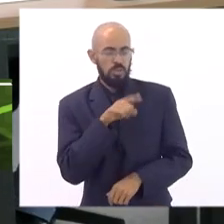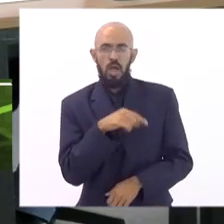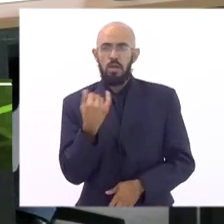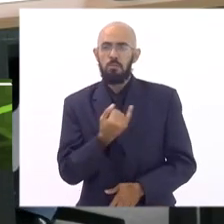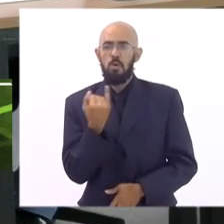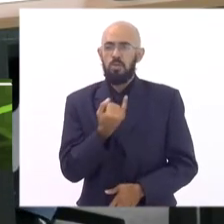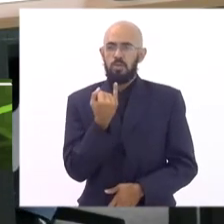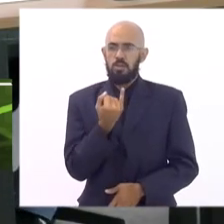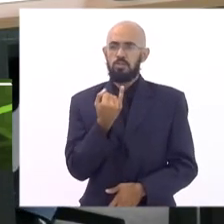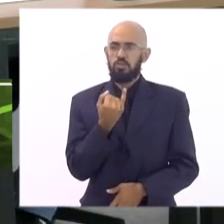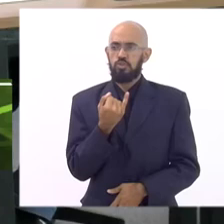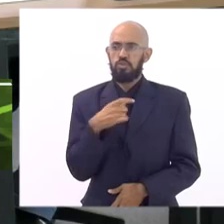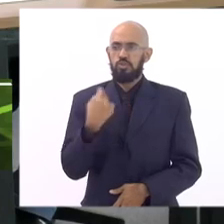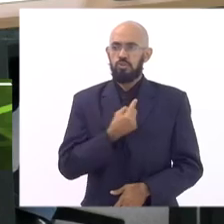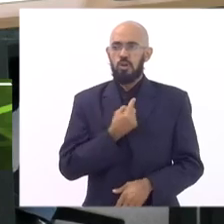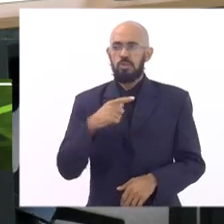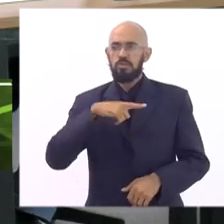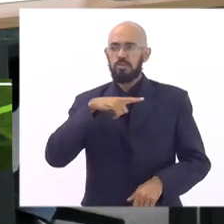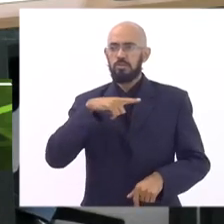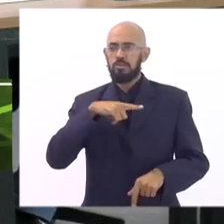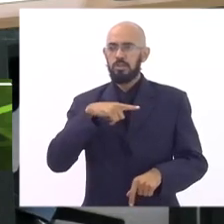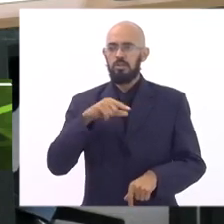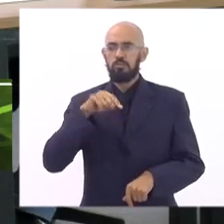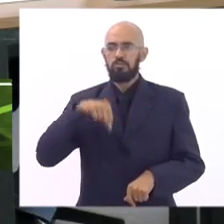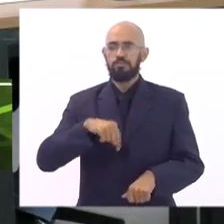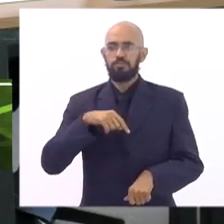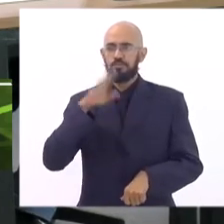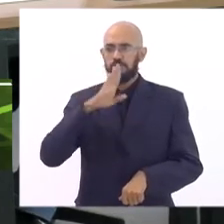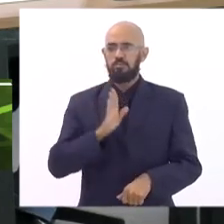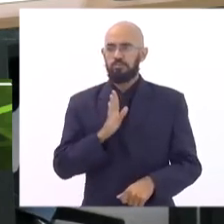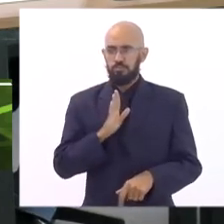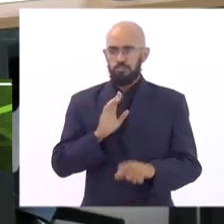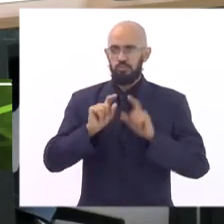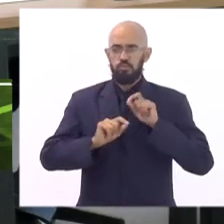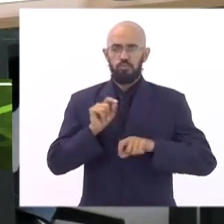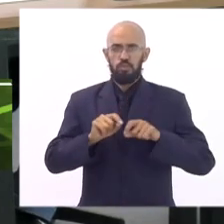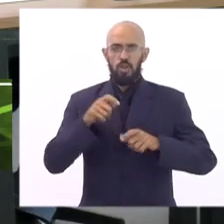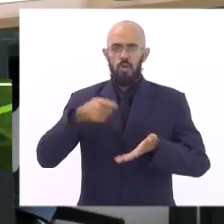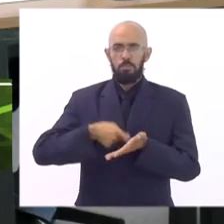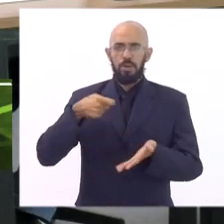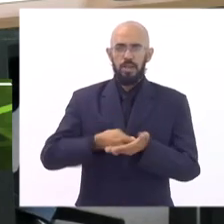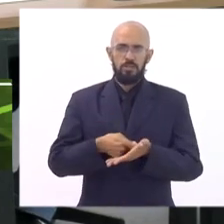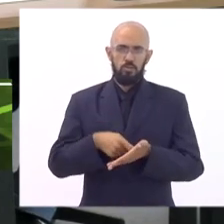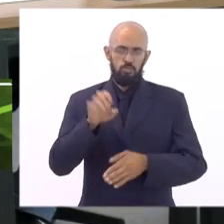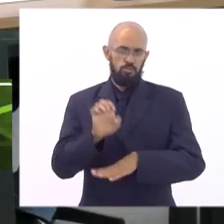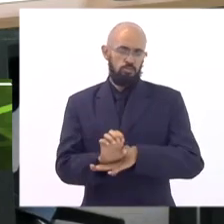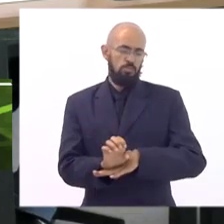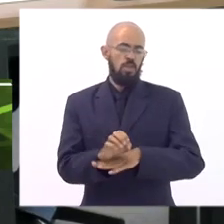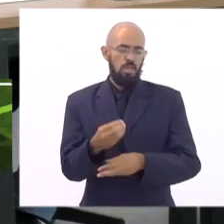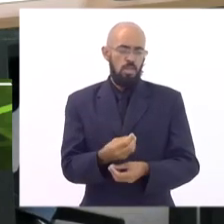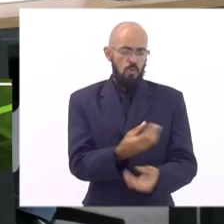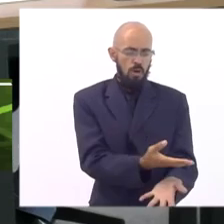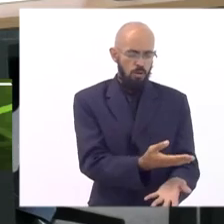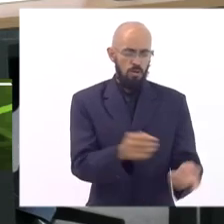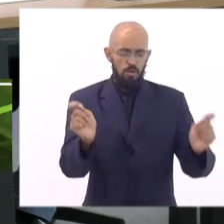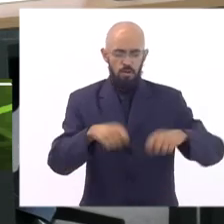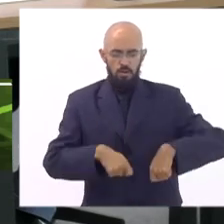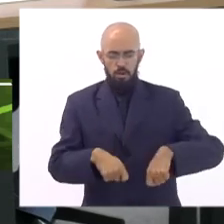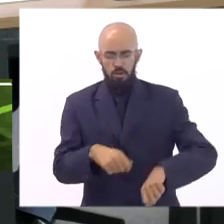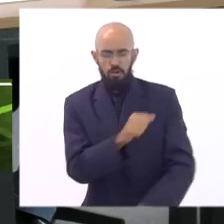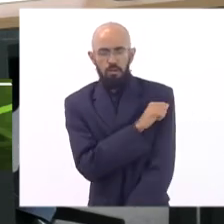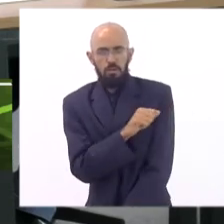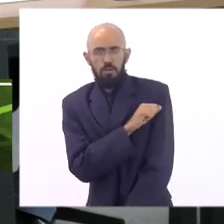tem consolidado no nosso país que é obrigação do estado garantir condições para que o estudante possa